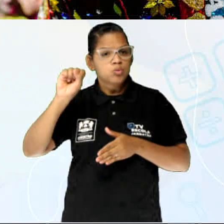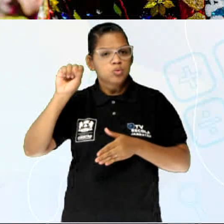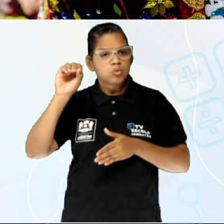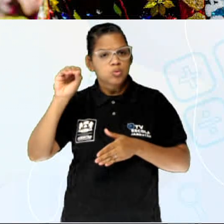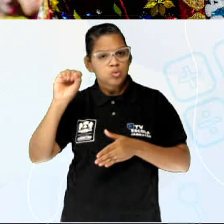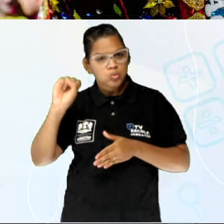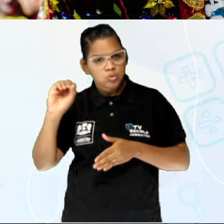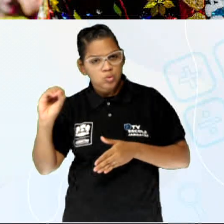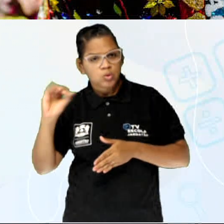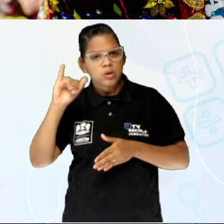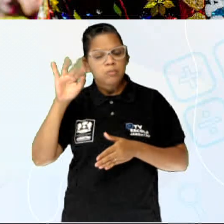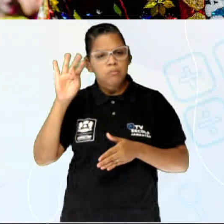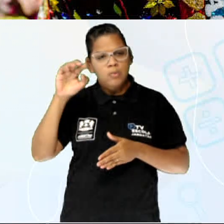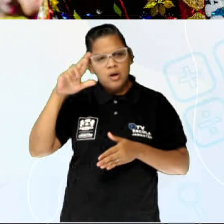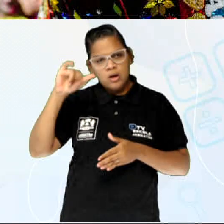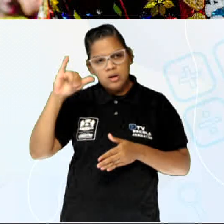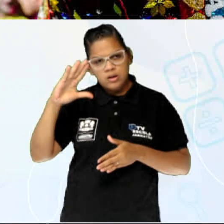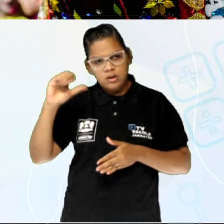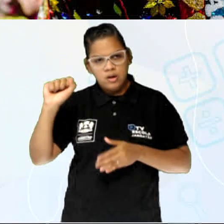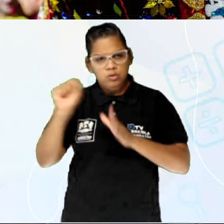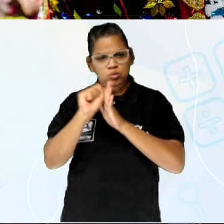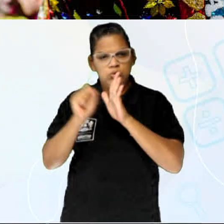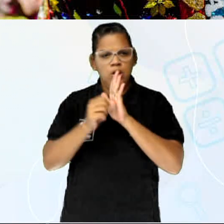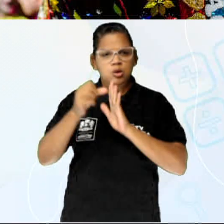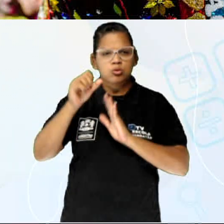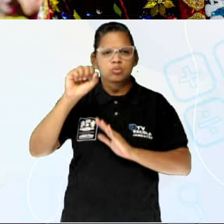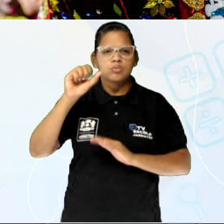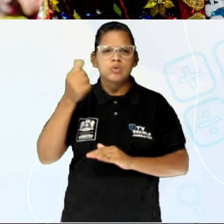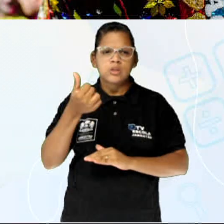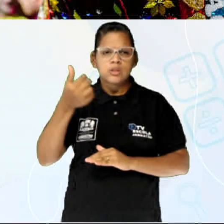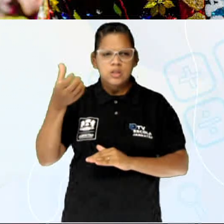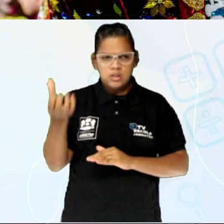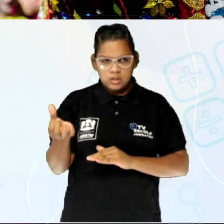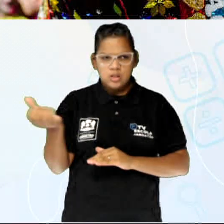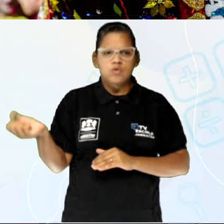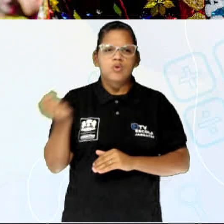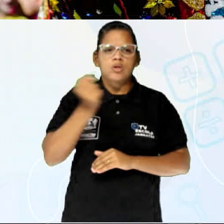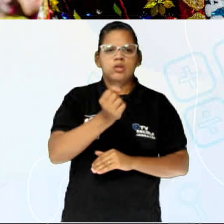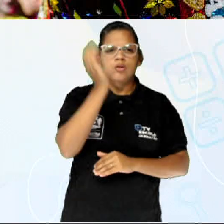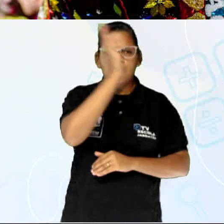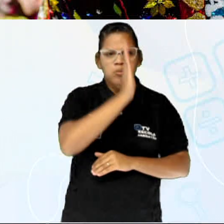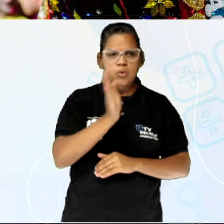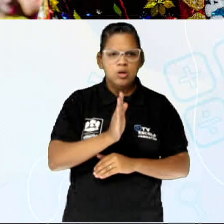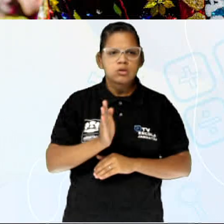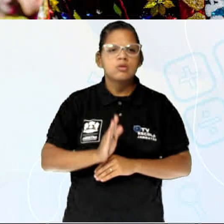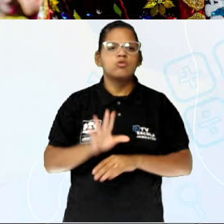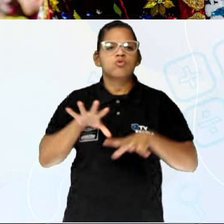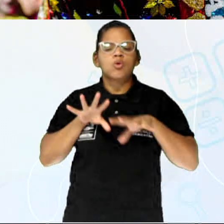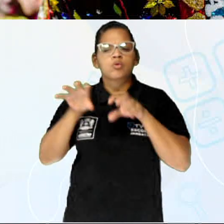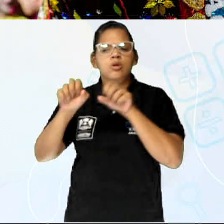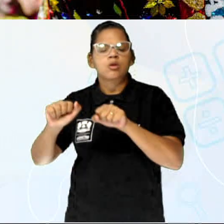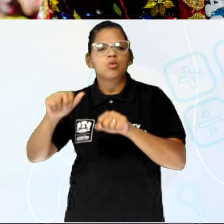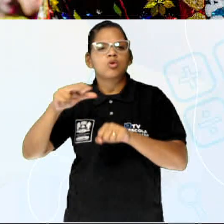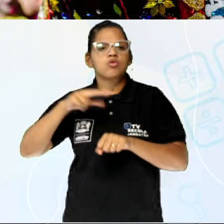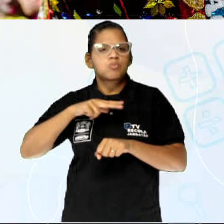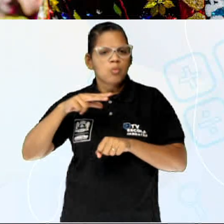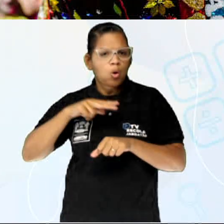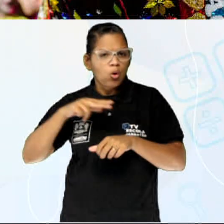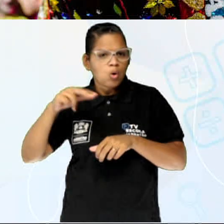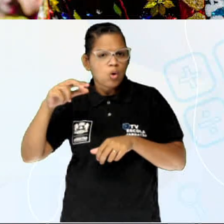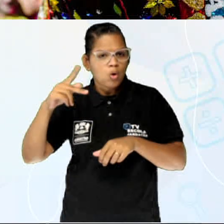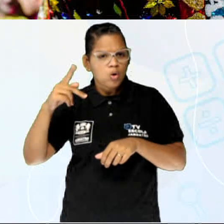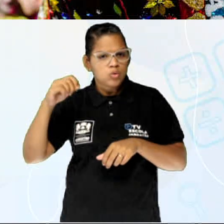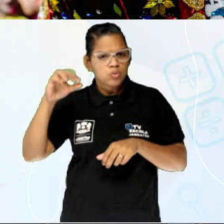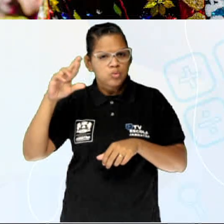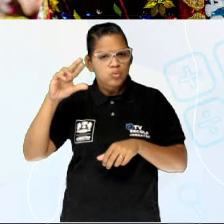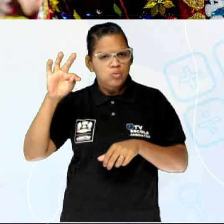XVI, e foi trazida para o Brasil através dos colonizadores portugueses, misturando-se a cultura dos países